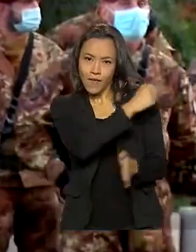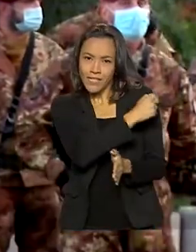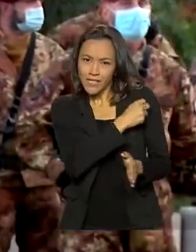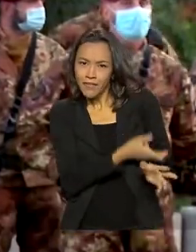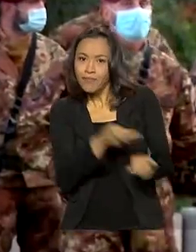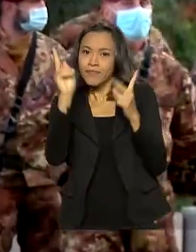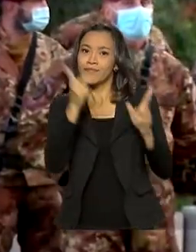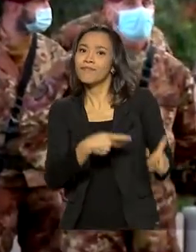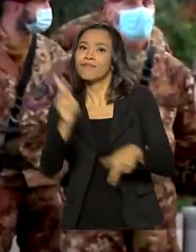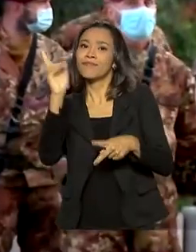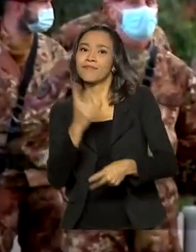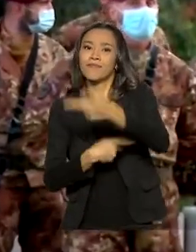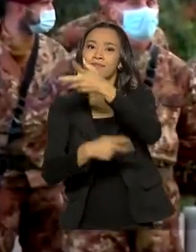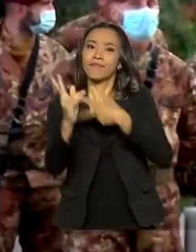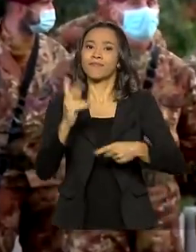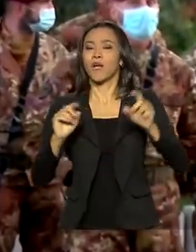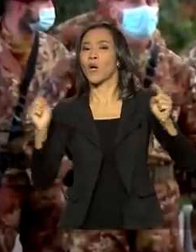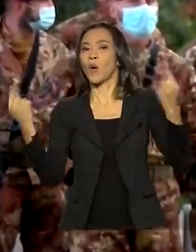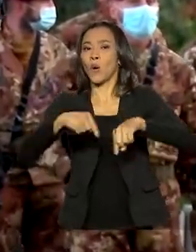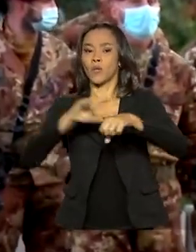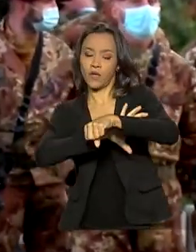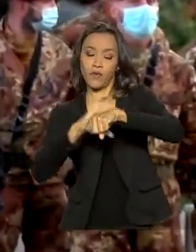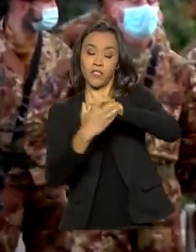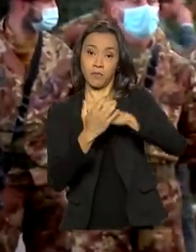exportar vacina contra a Covid-19 para ajudar o mundo.